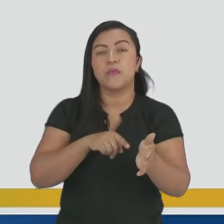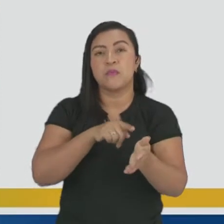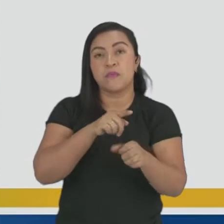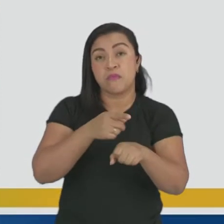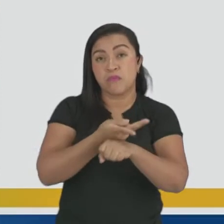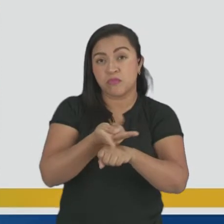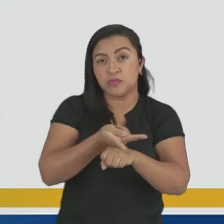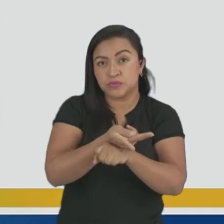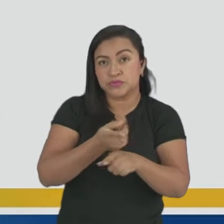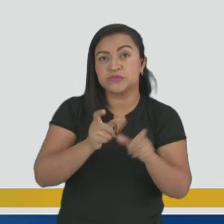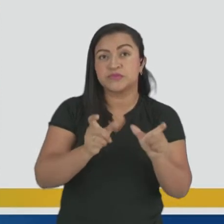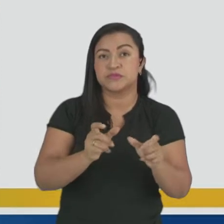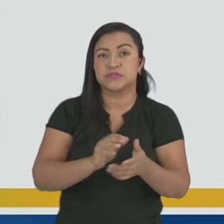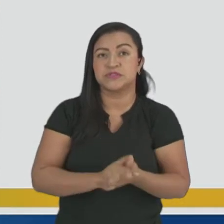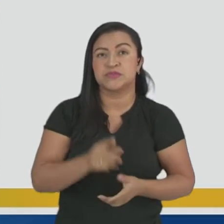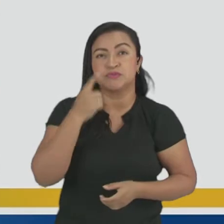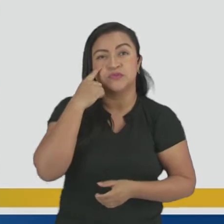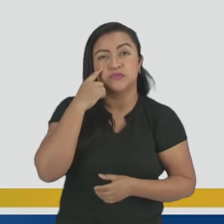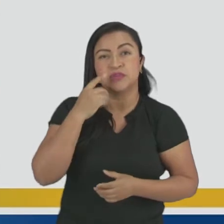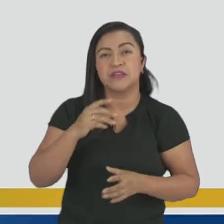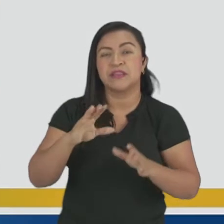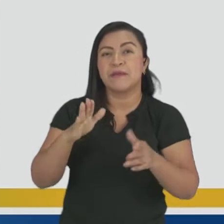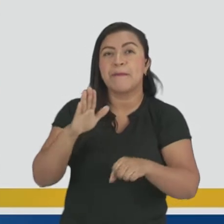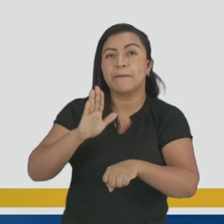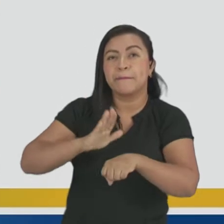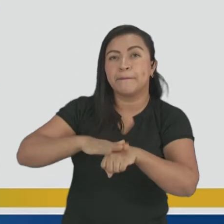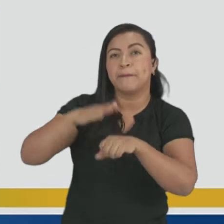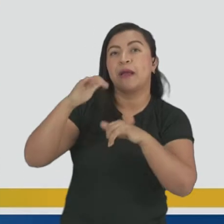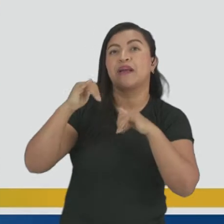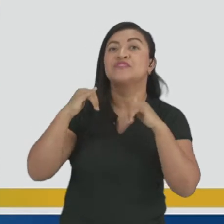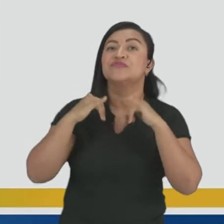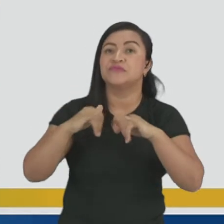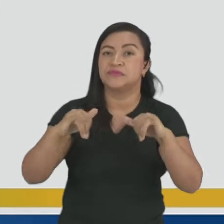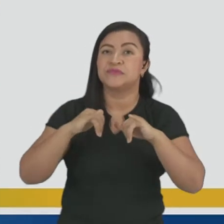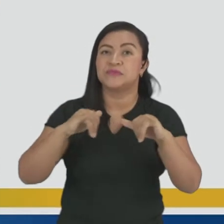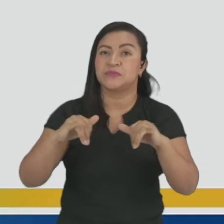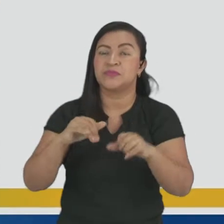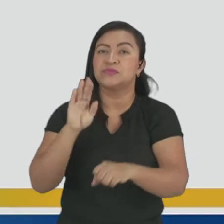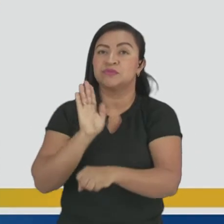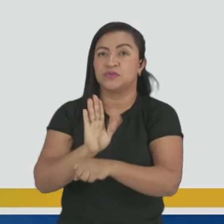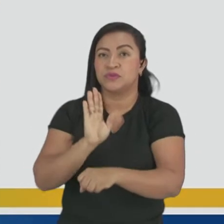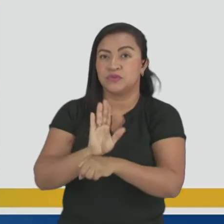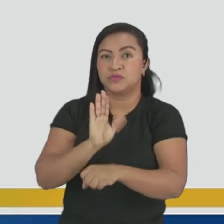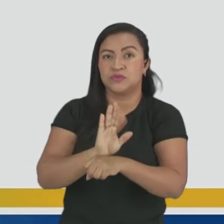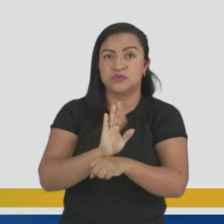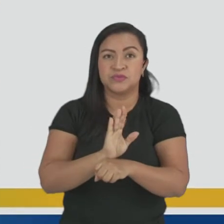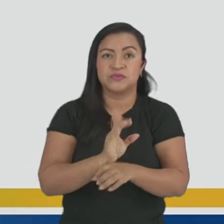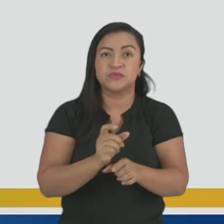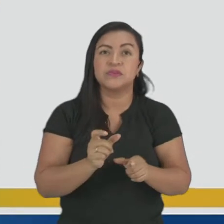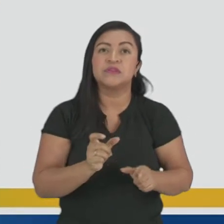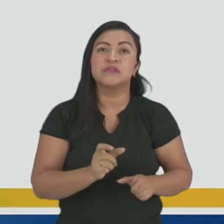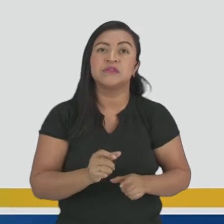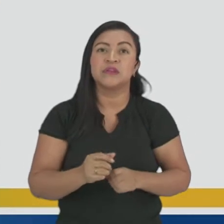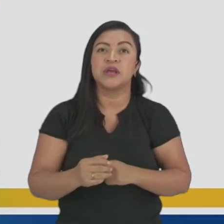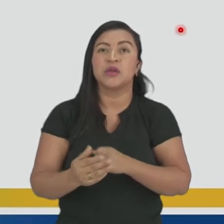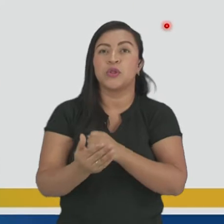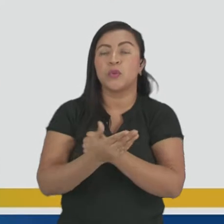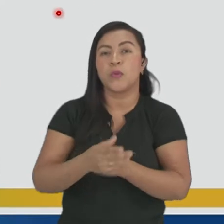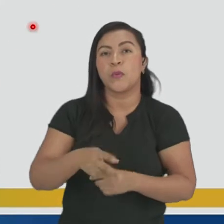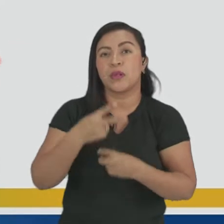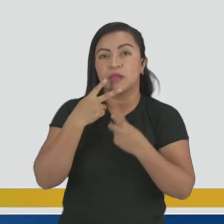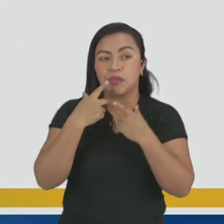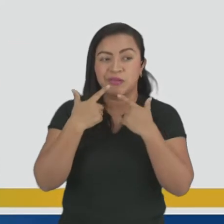verá que eles dão muitas outras informações sobre as palavras, ajudando-nos a conhecer cada vez mais a nossa língua.